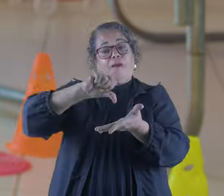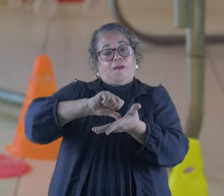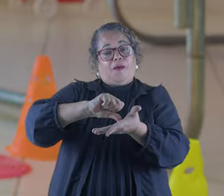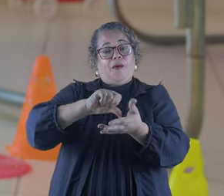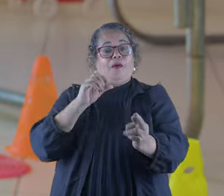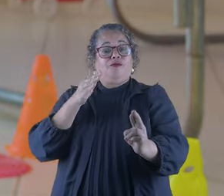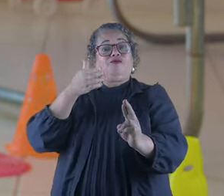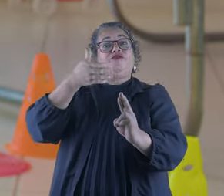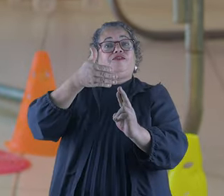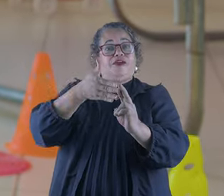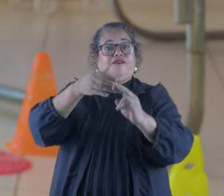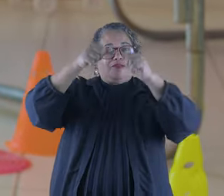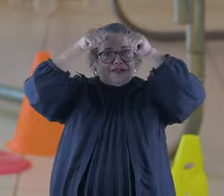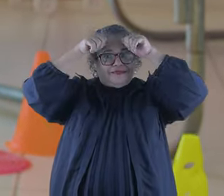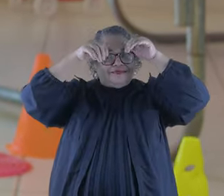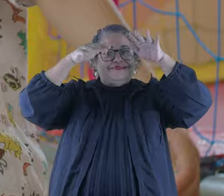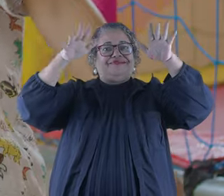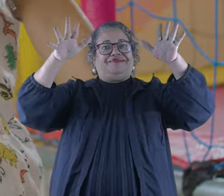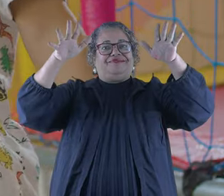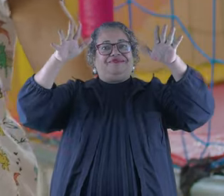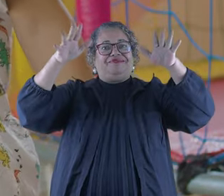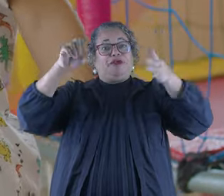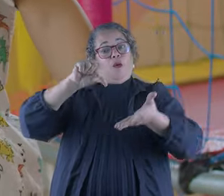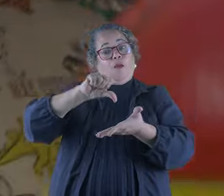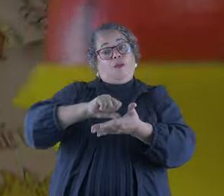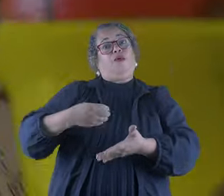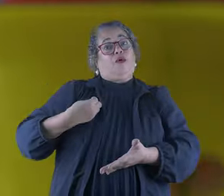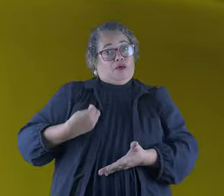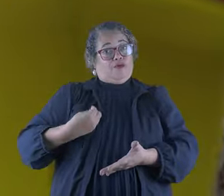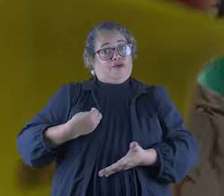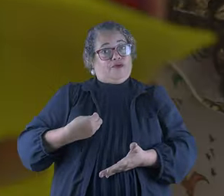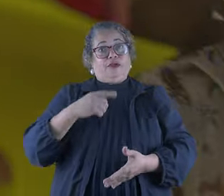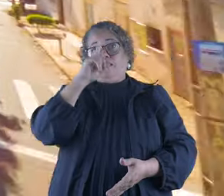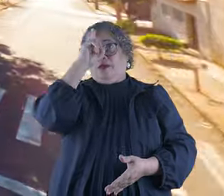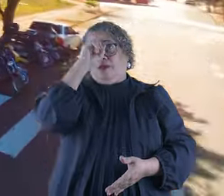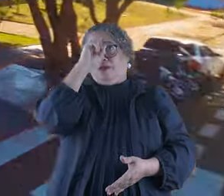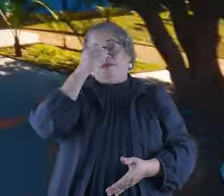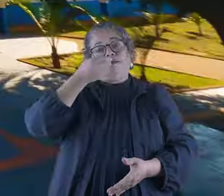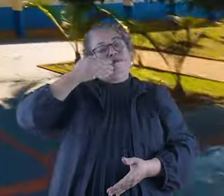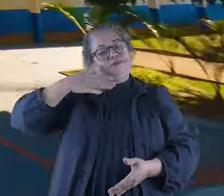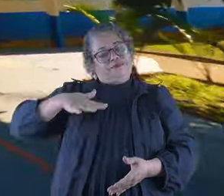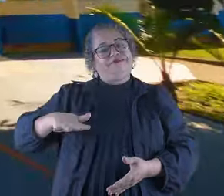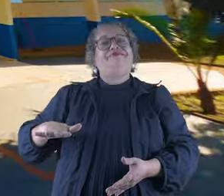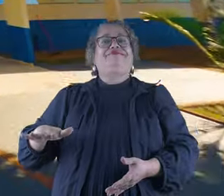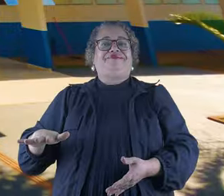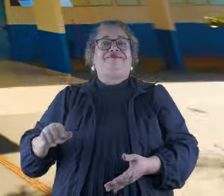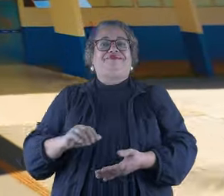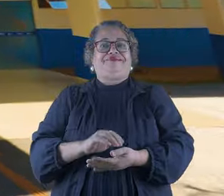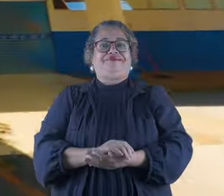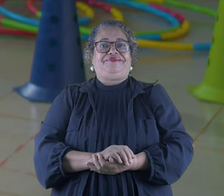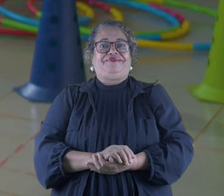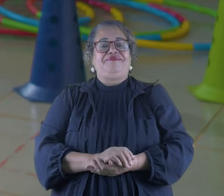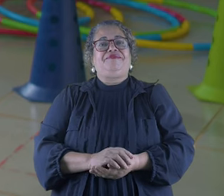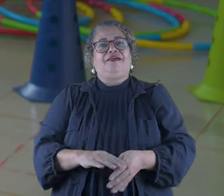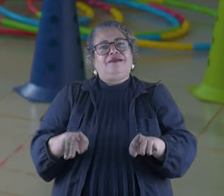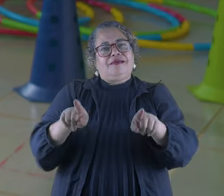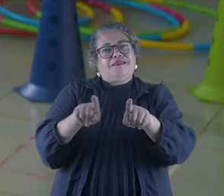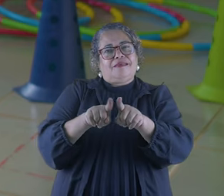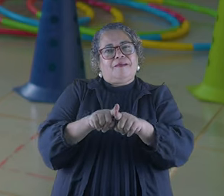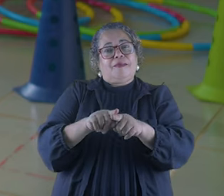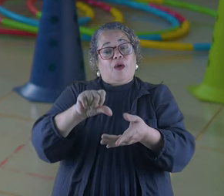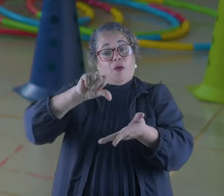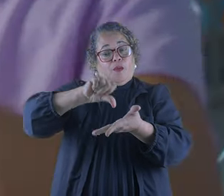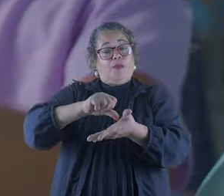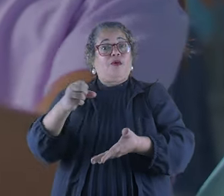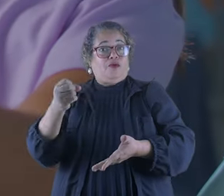de Referência e Autismo. Um Centro Vida. Um Centro de Tanação. Pediátrico. Eu também